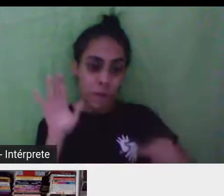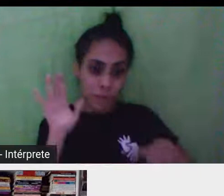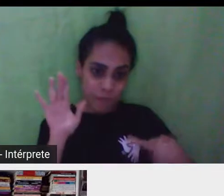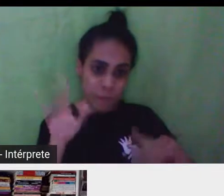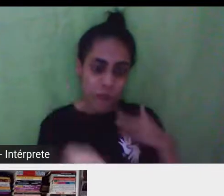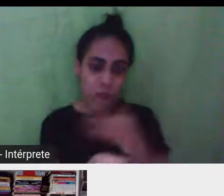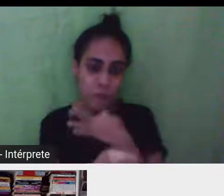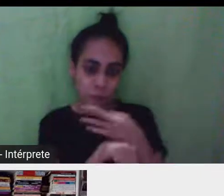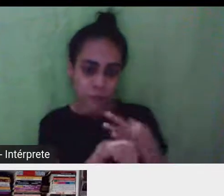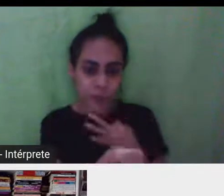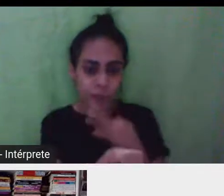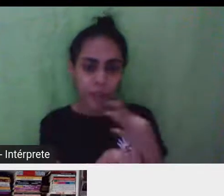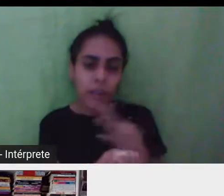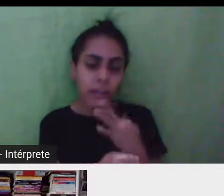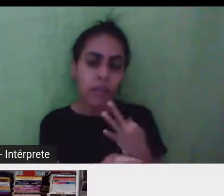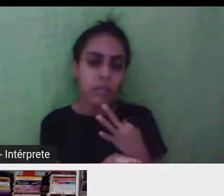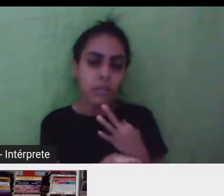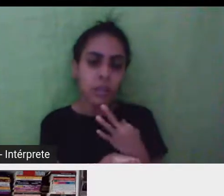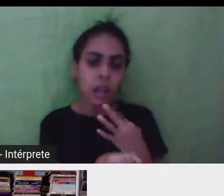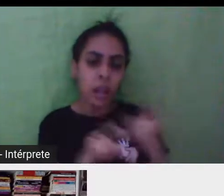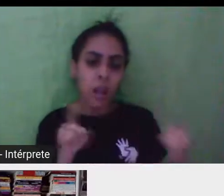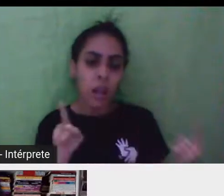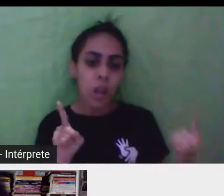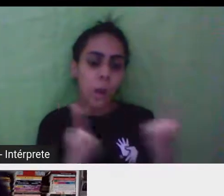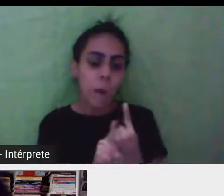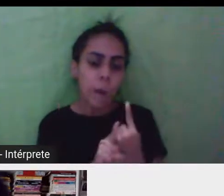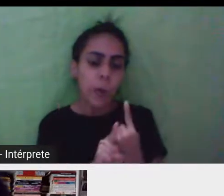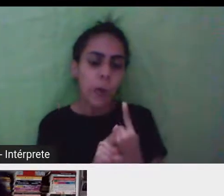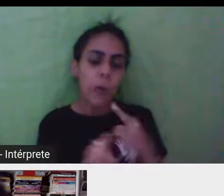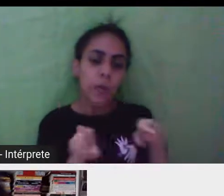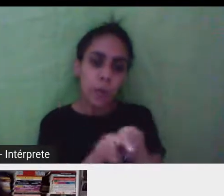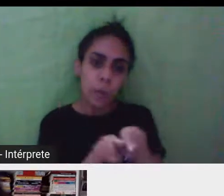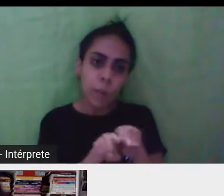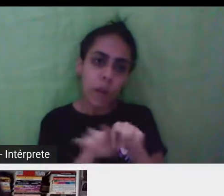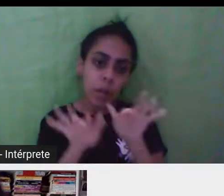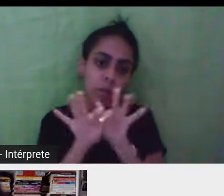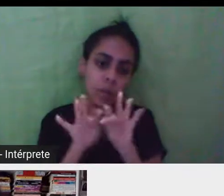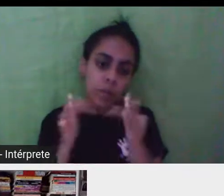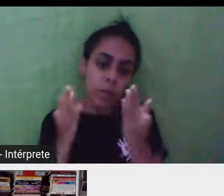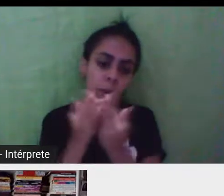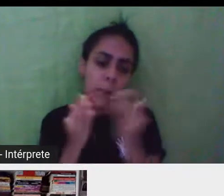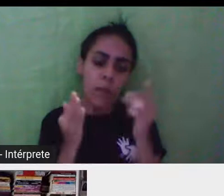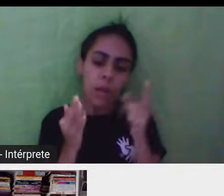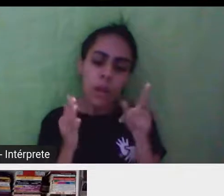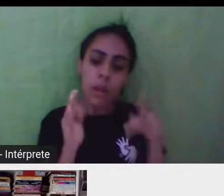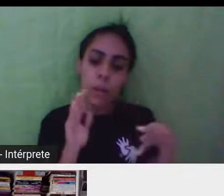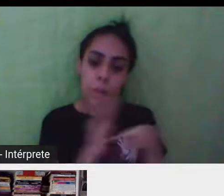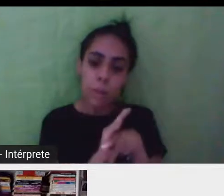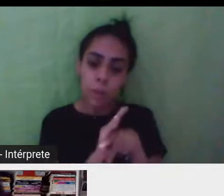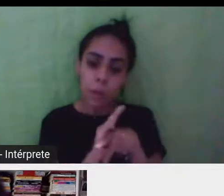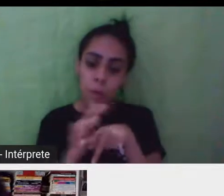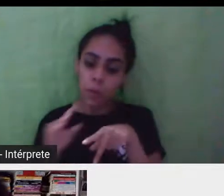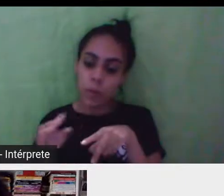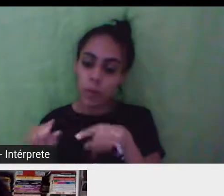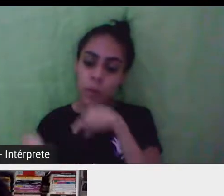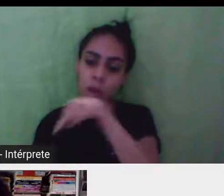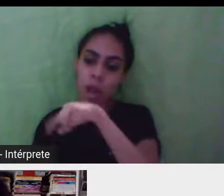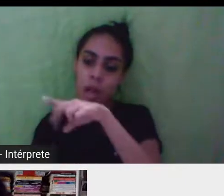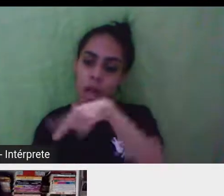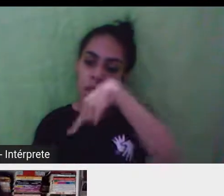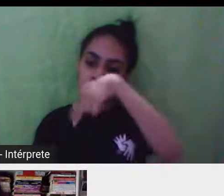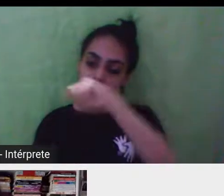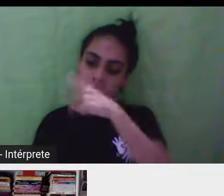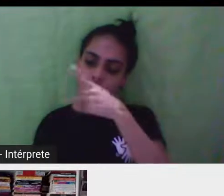litoral e ao reencontrar esse grupo, essa família numerosa de Nápoles, ela meio que tem